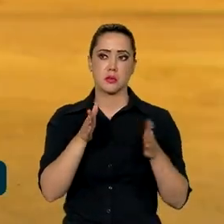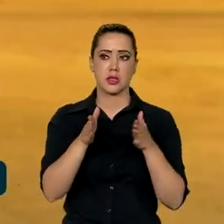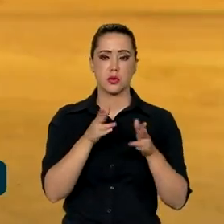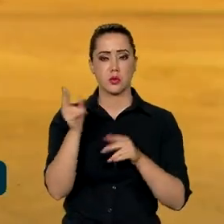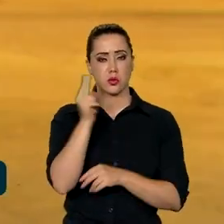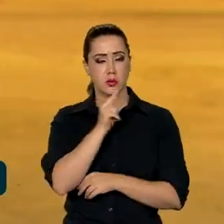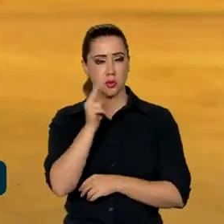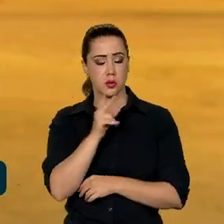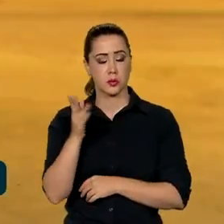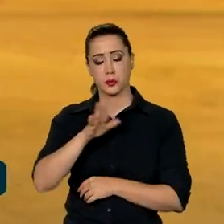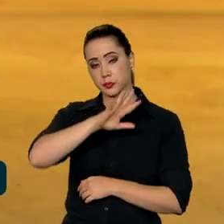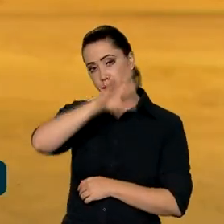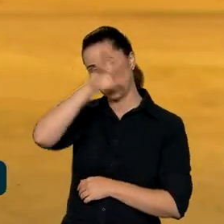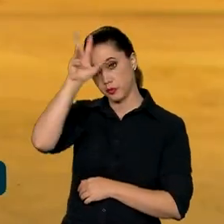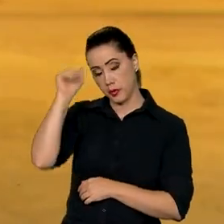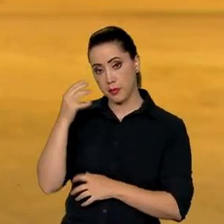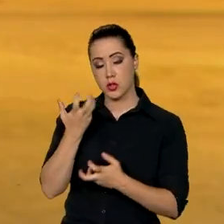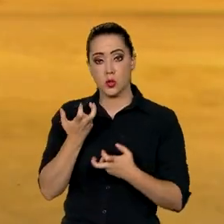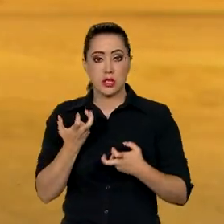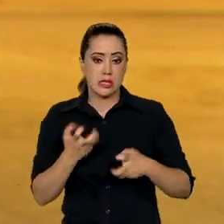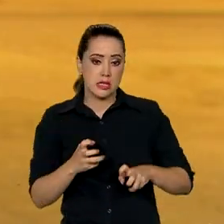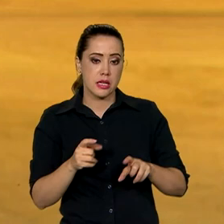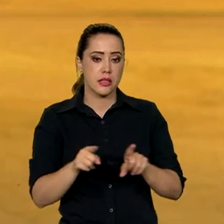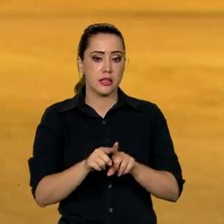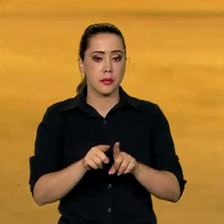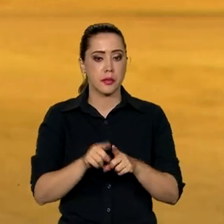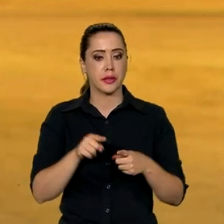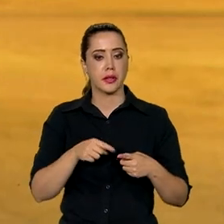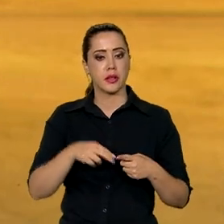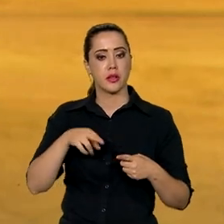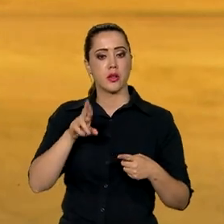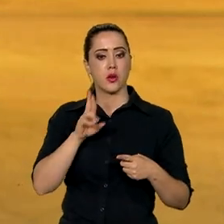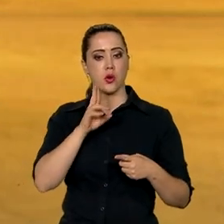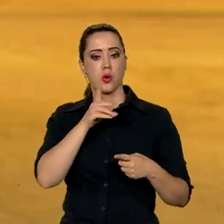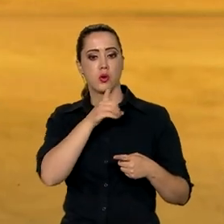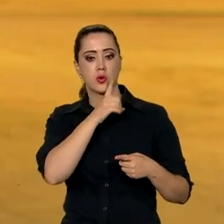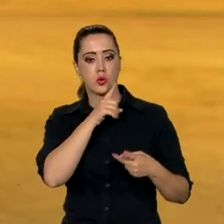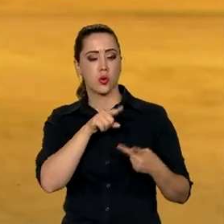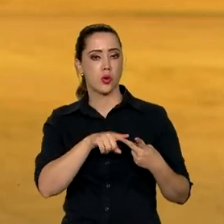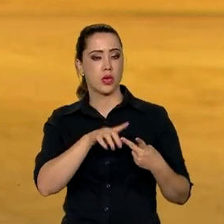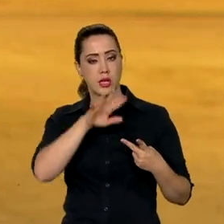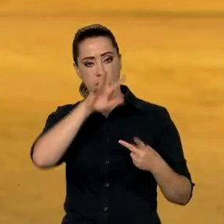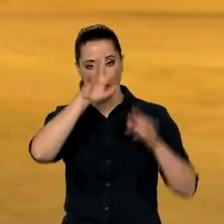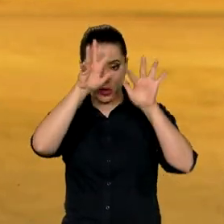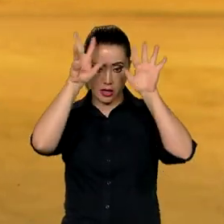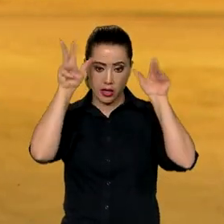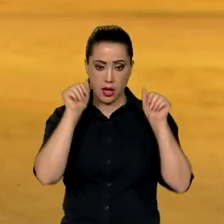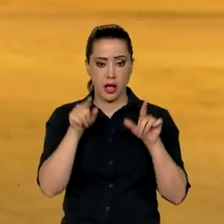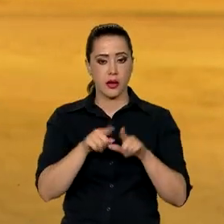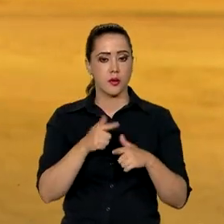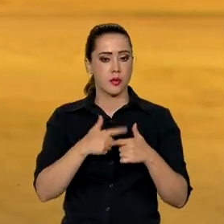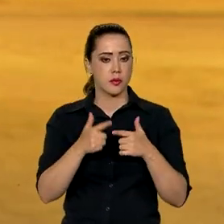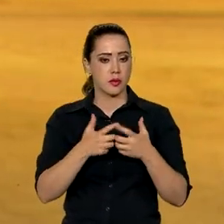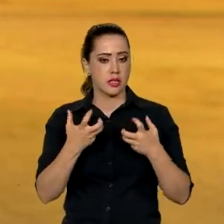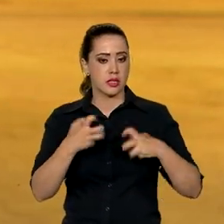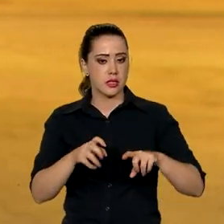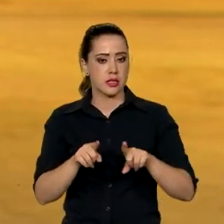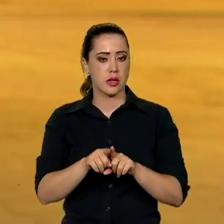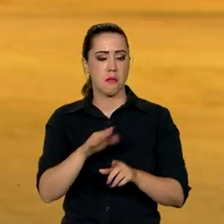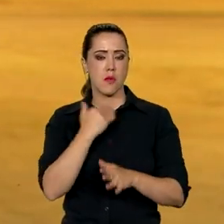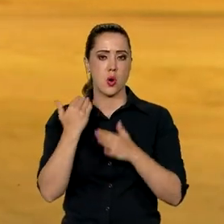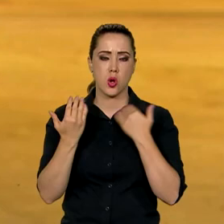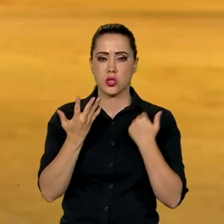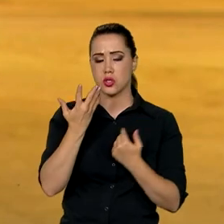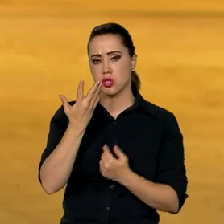Além do Amazonas, a seca também atinge os estados de Rondônia e Acre. A estiagem tem provocado a morte de